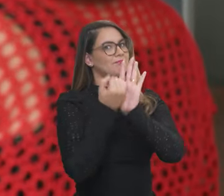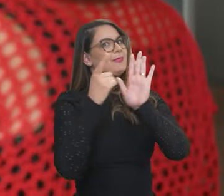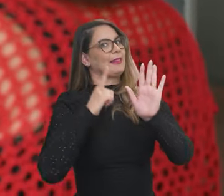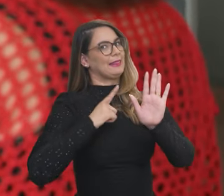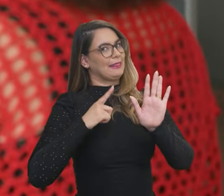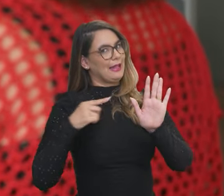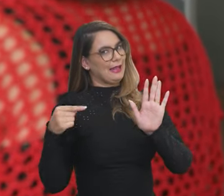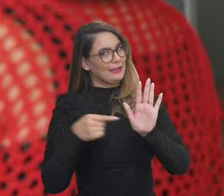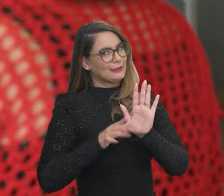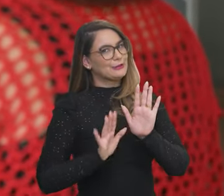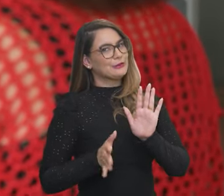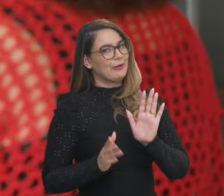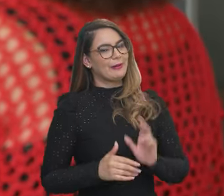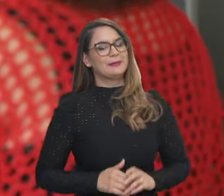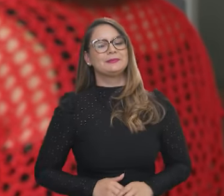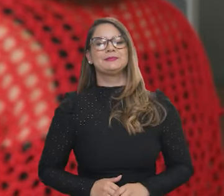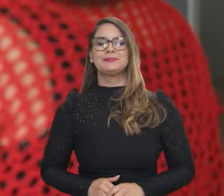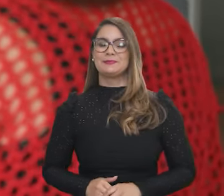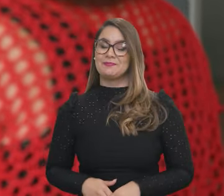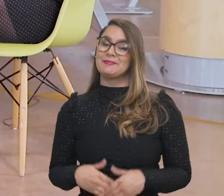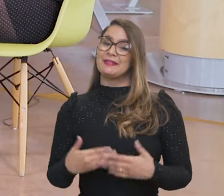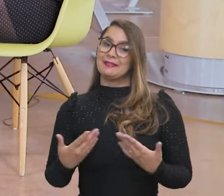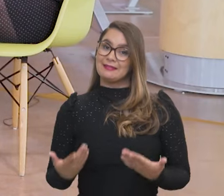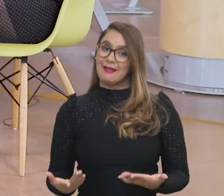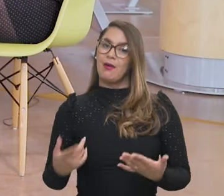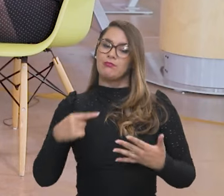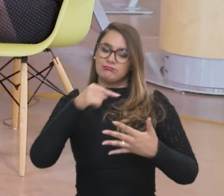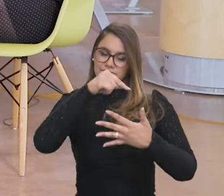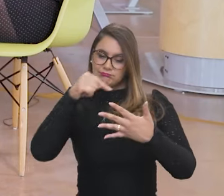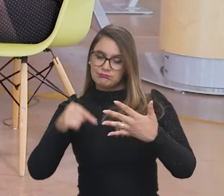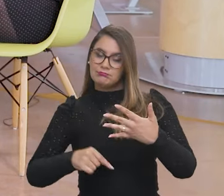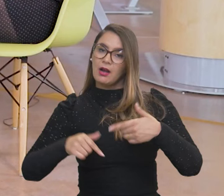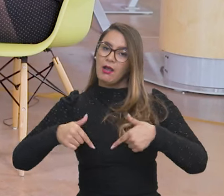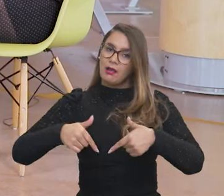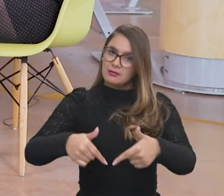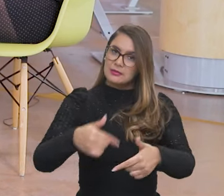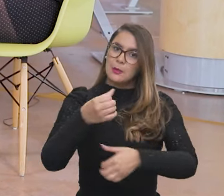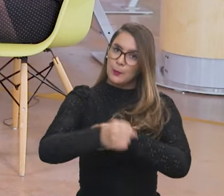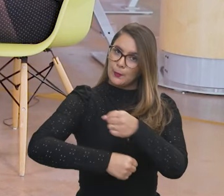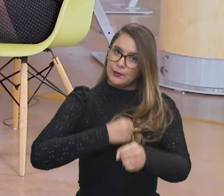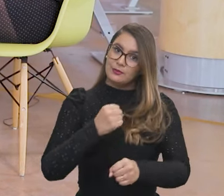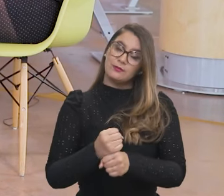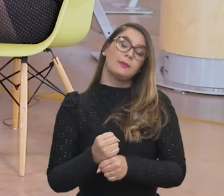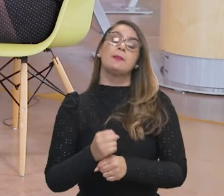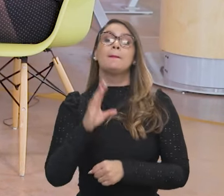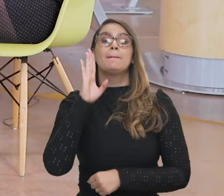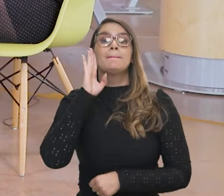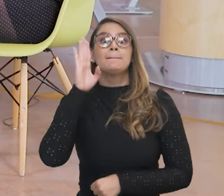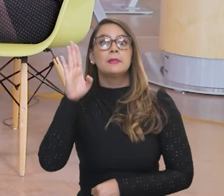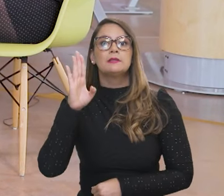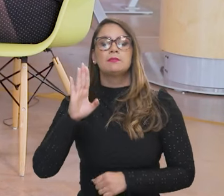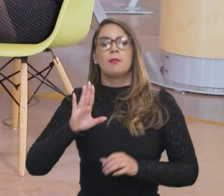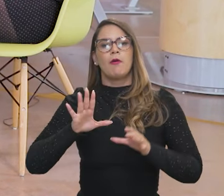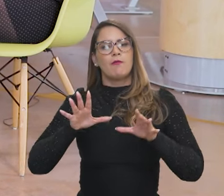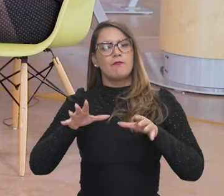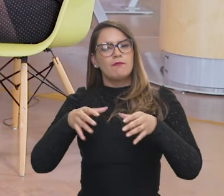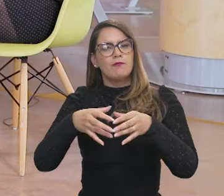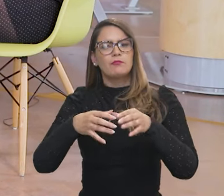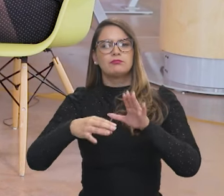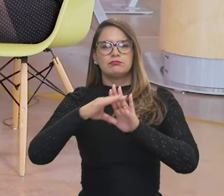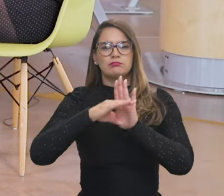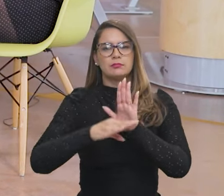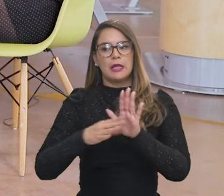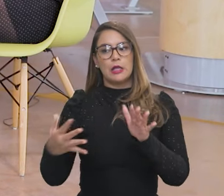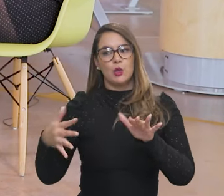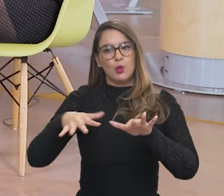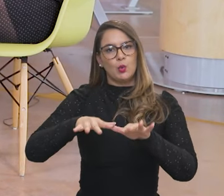destacando, né? Diga-se de passagem. Exatamente. Então, essas são ações que estão previstas e, principalmente, um forte programa